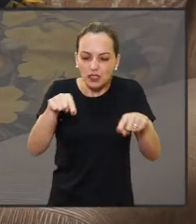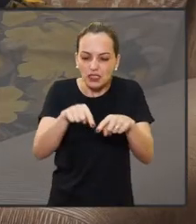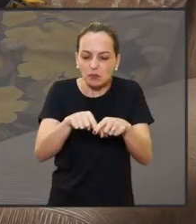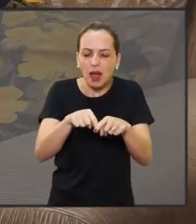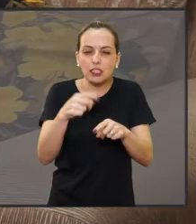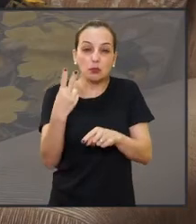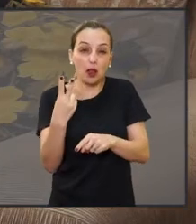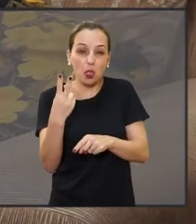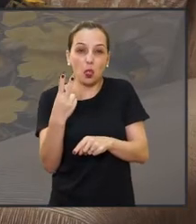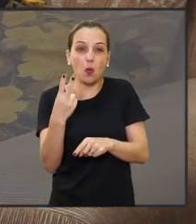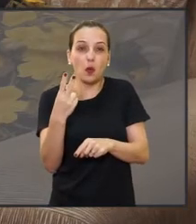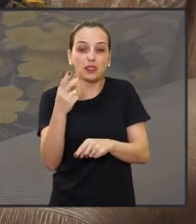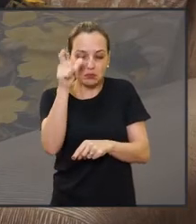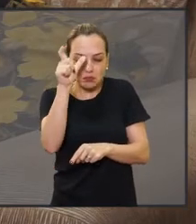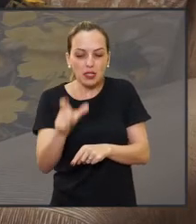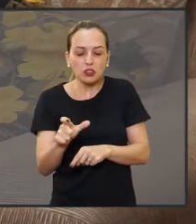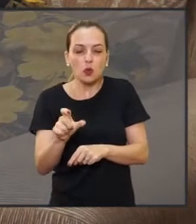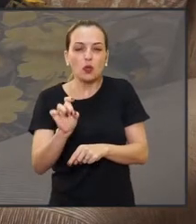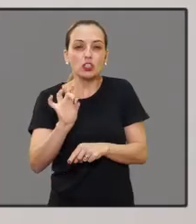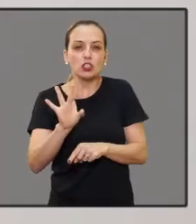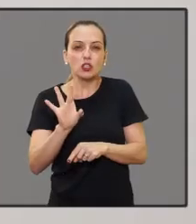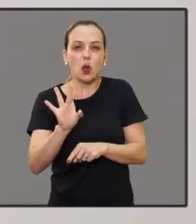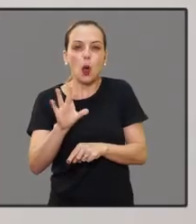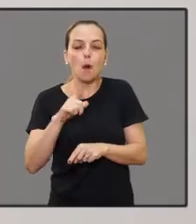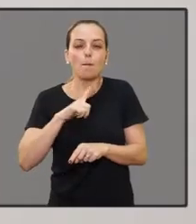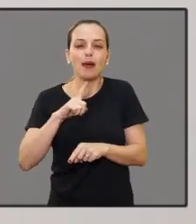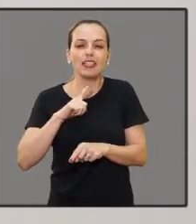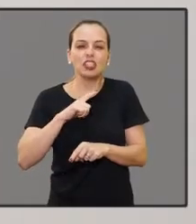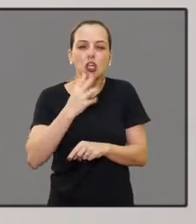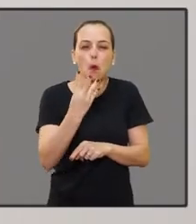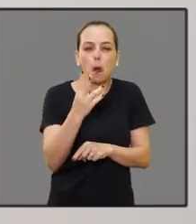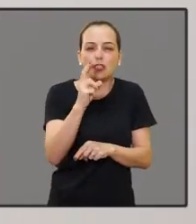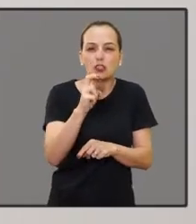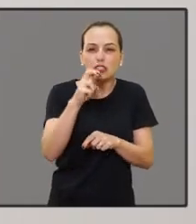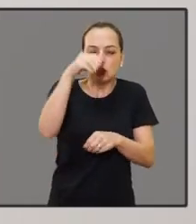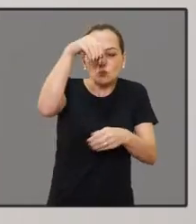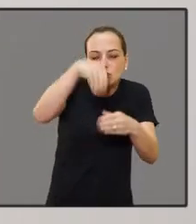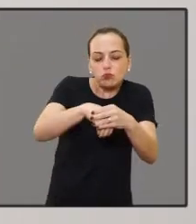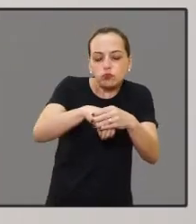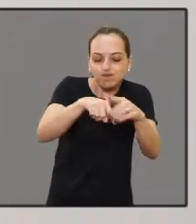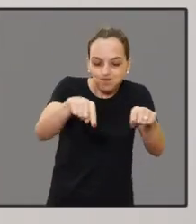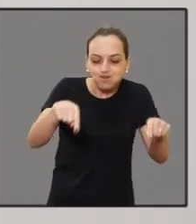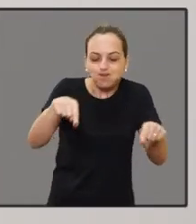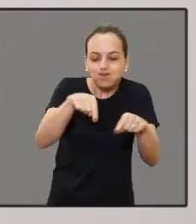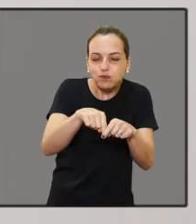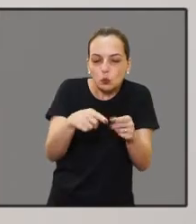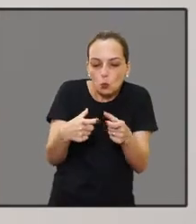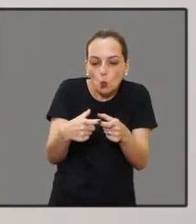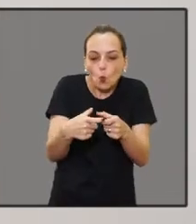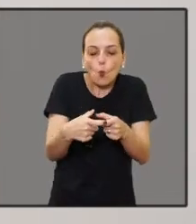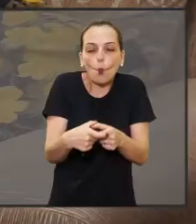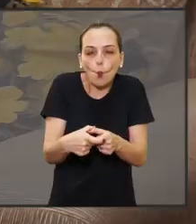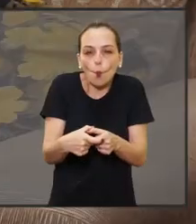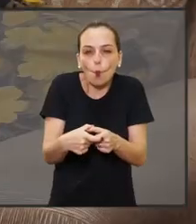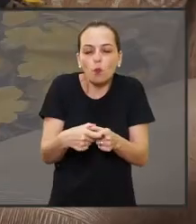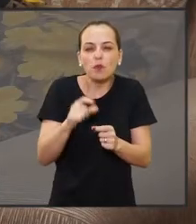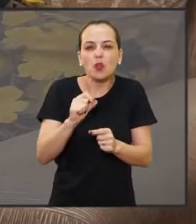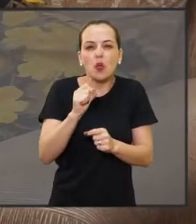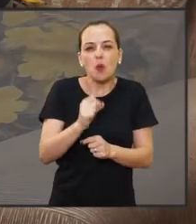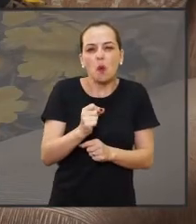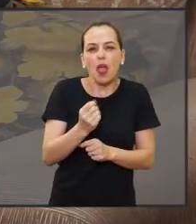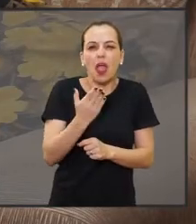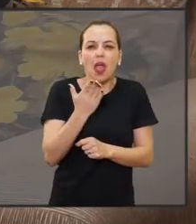pessoas e lá geralmente tinha quatro, cinco pessoas numa cela para duas pessoas. É um